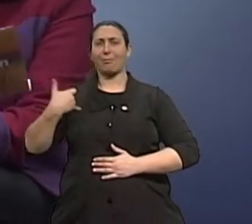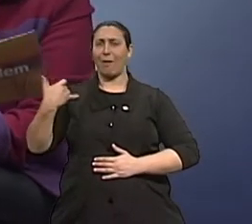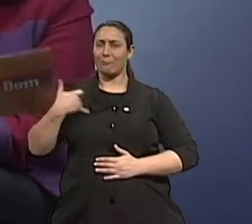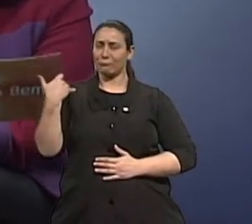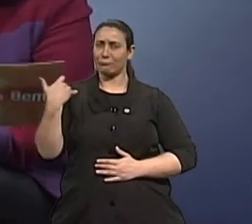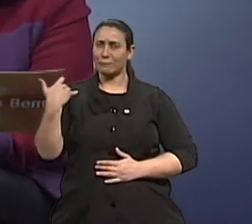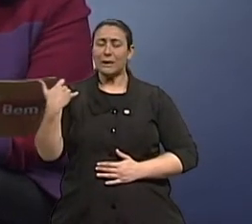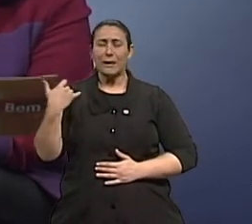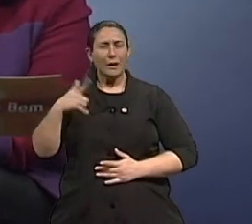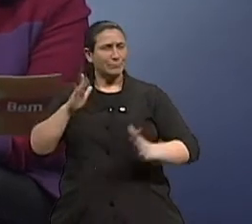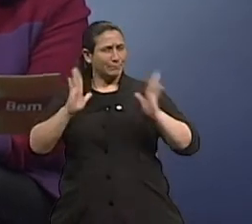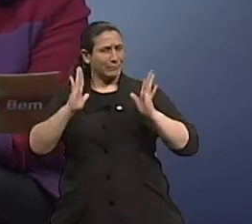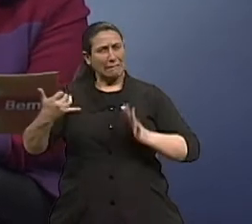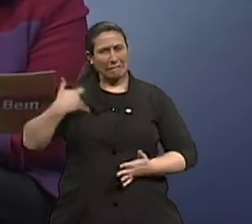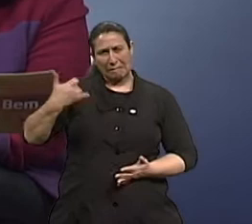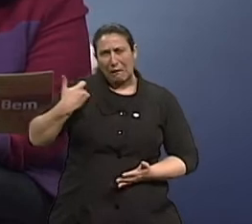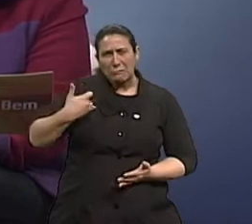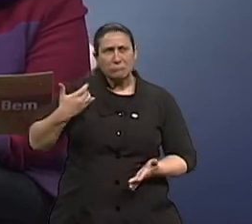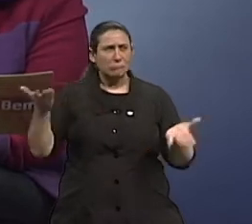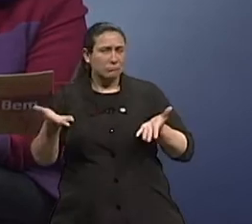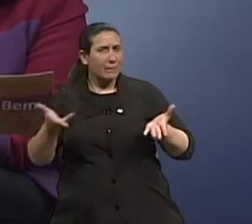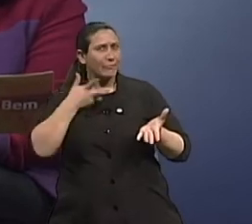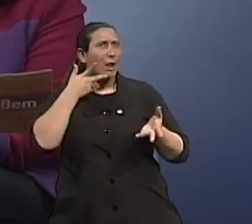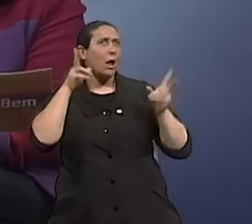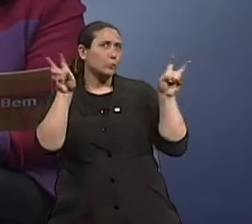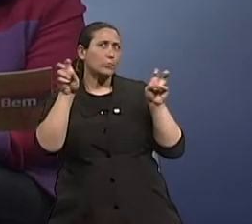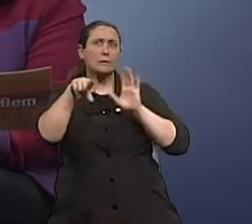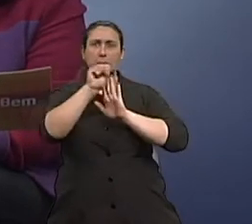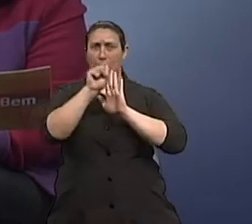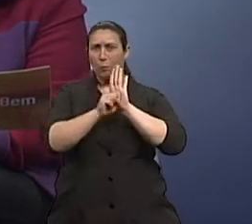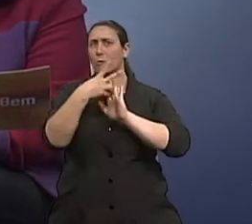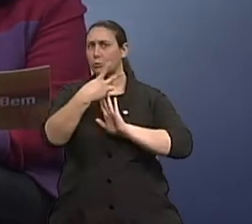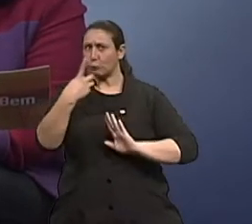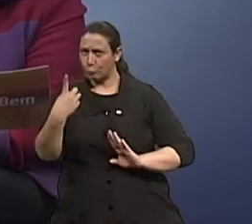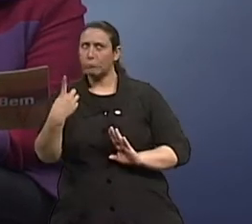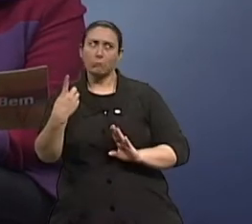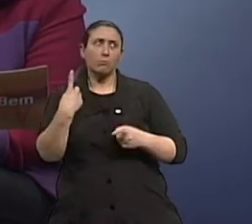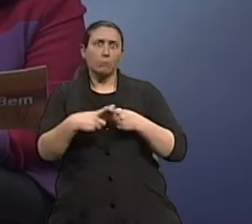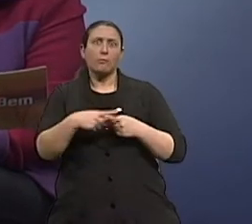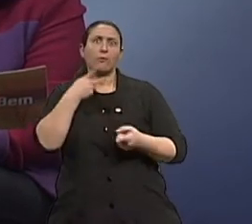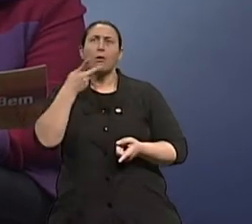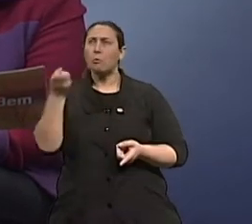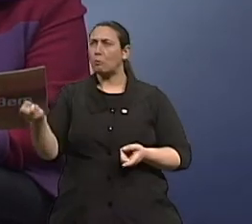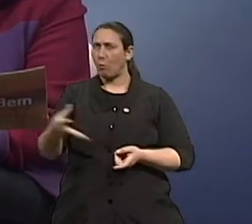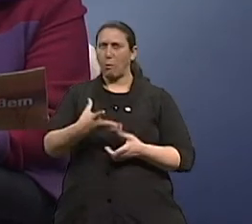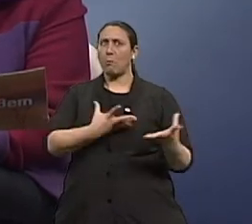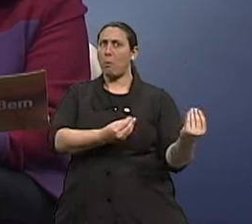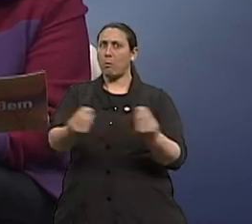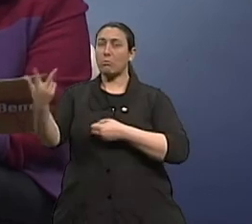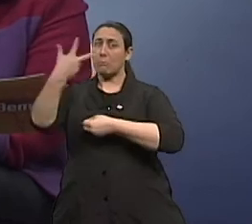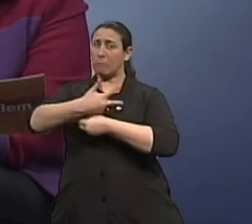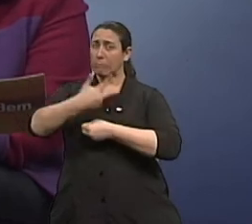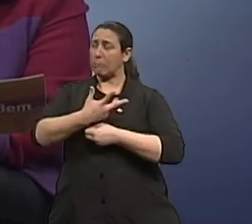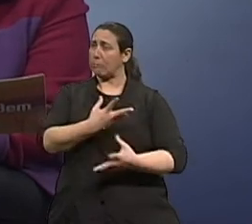terceira idade no século XXI a gente tem que falar muito ainda, porque não tem coisa mais nova do que a velhice, a gente sabe disso,